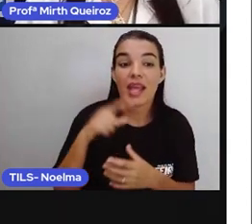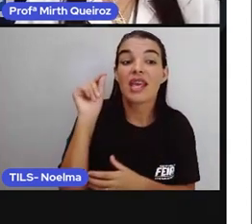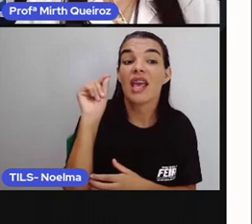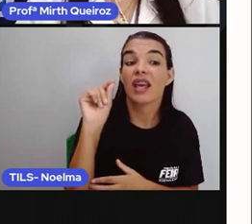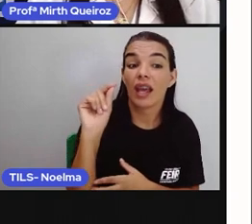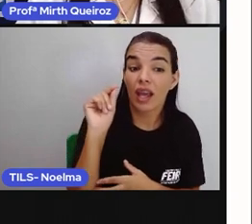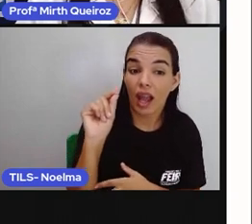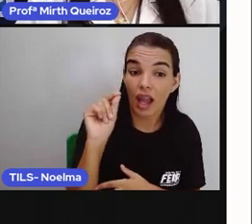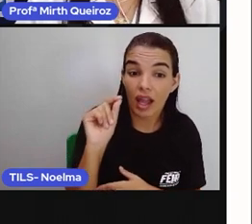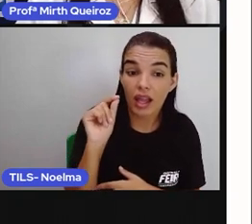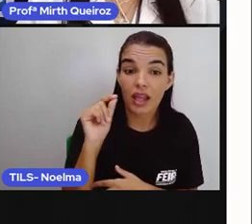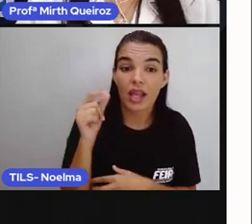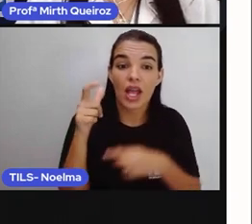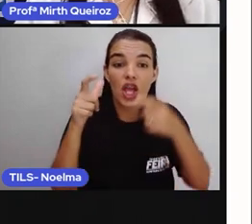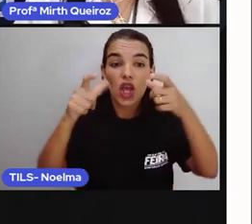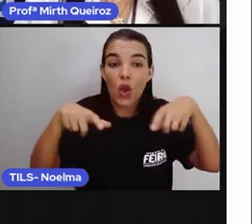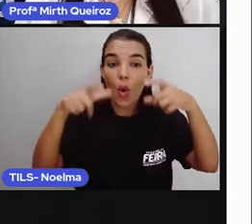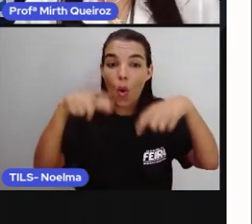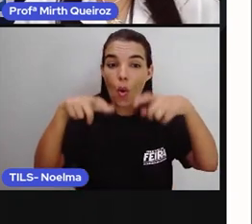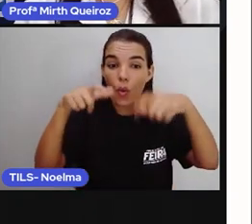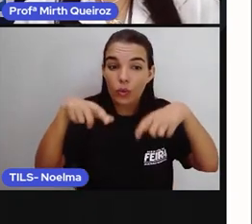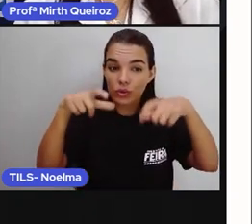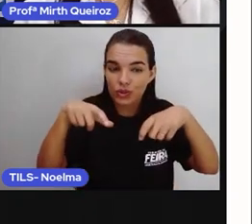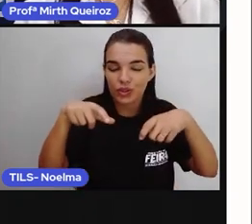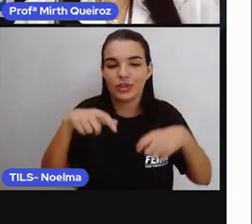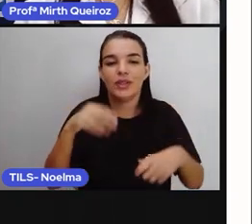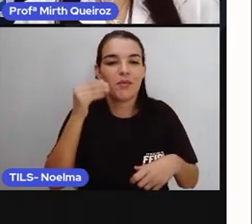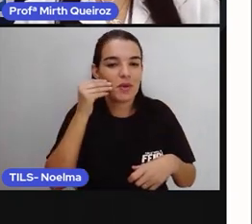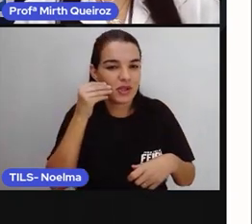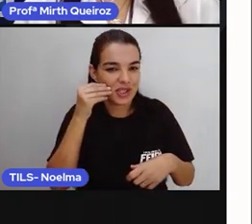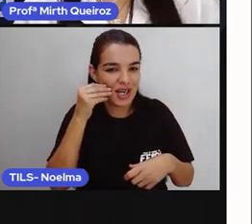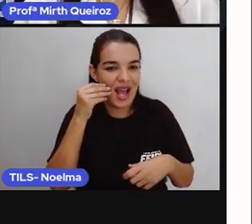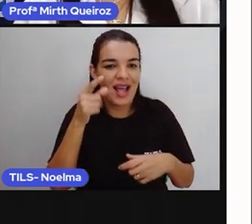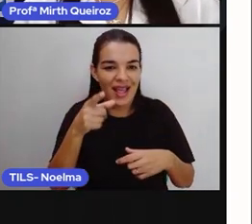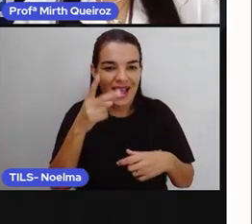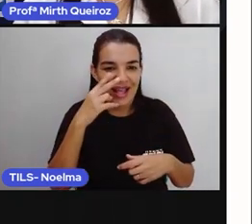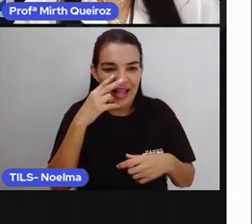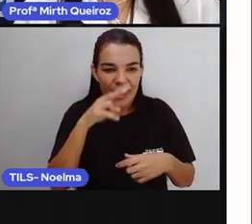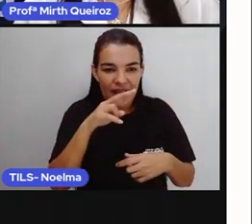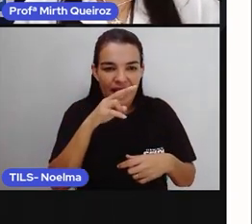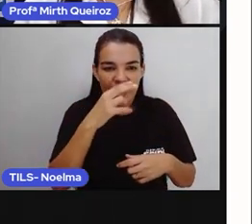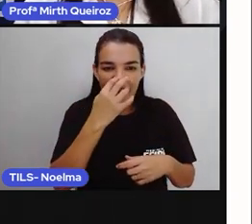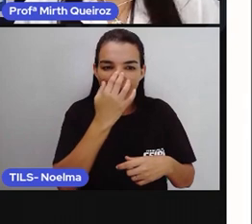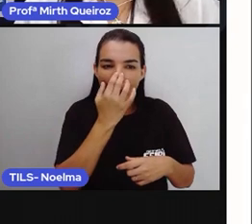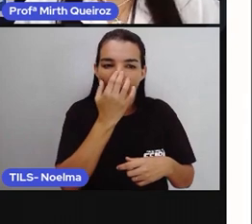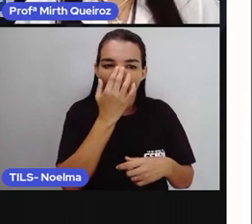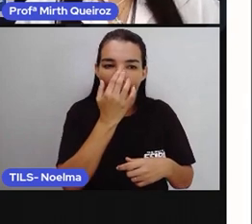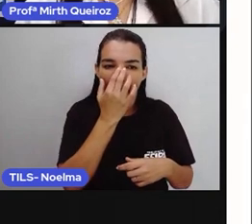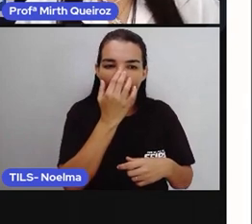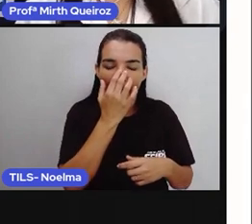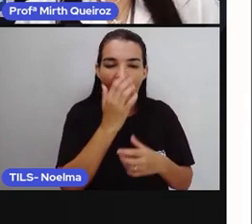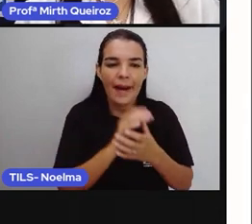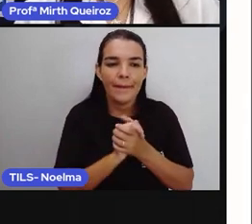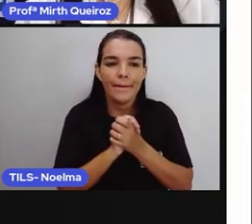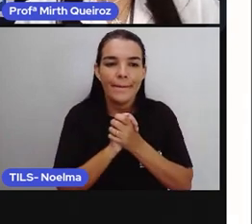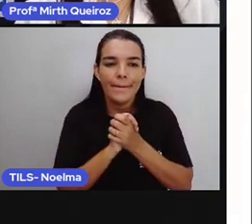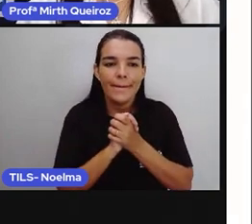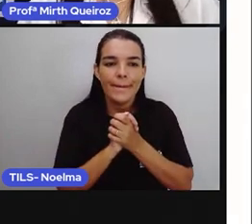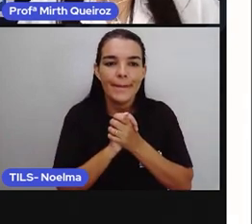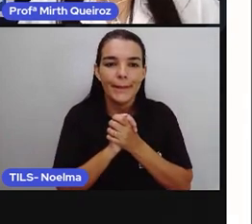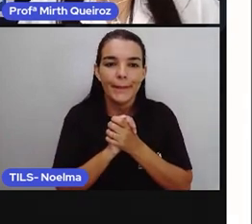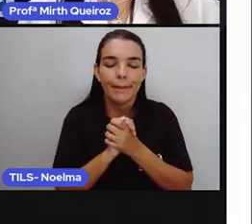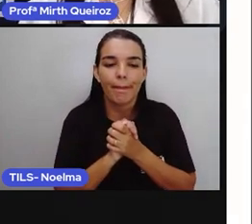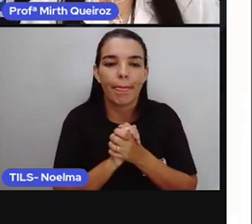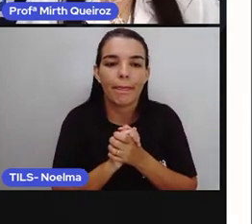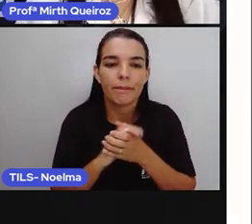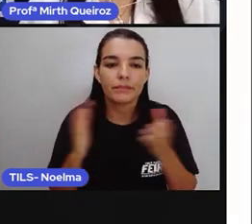criança e avó são perseguidos por lobo no interior da casa da avó. Nós temos aí